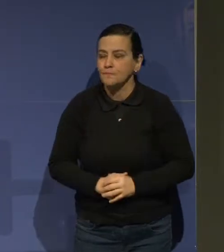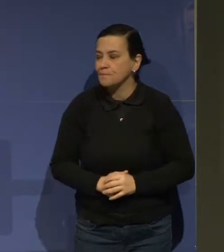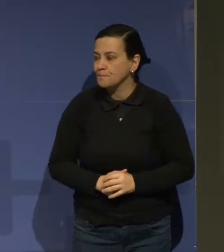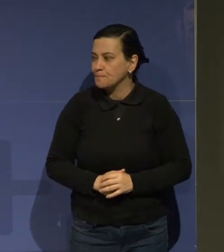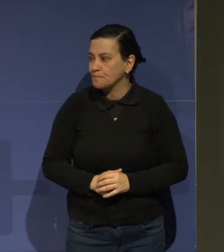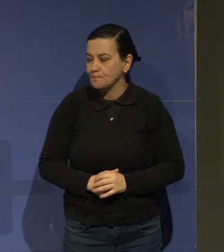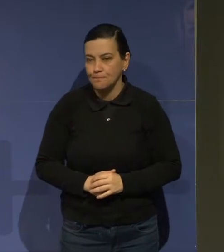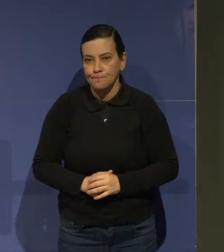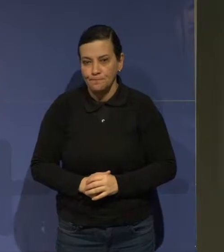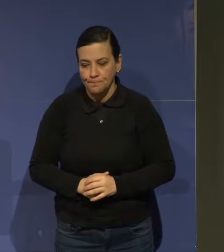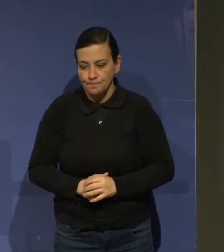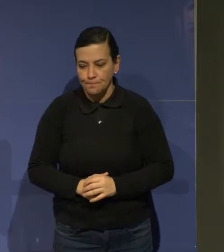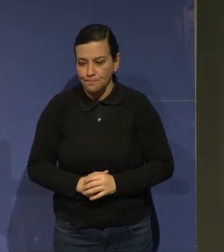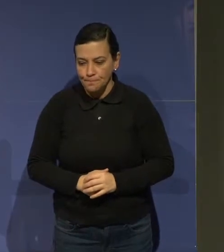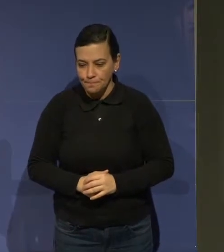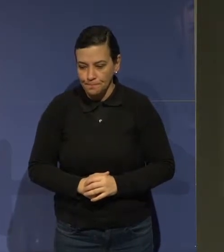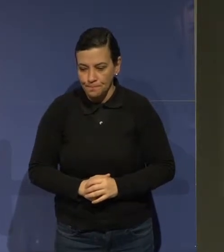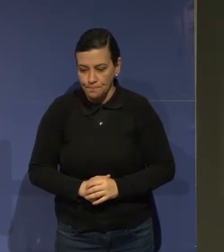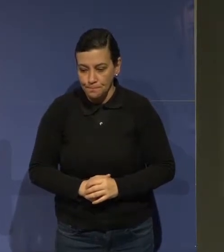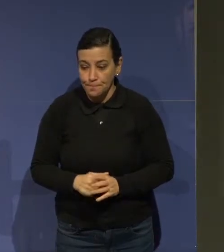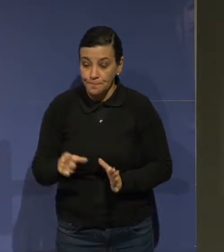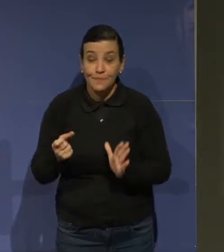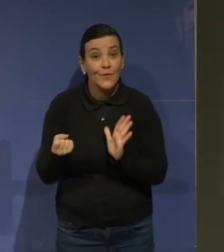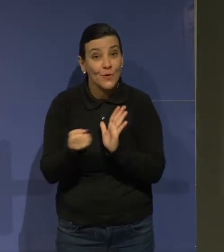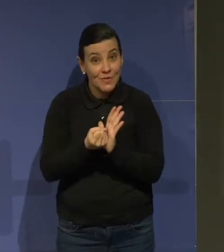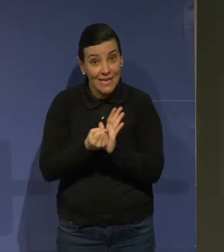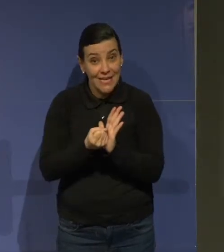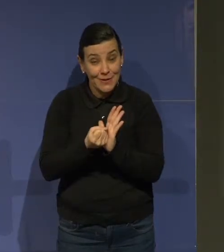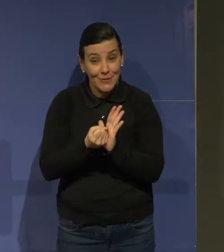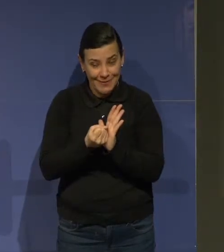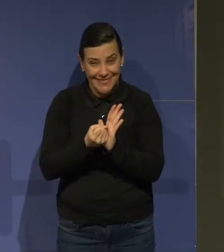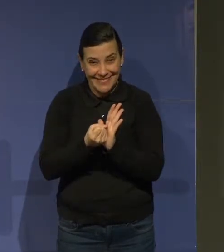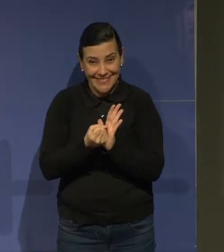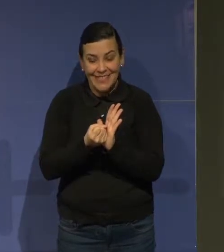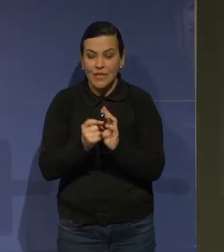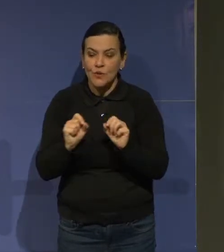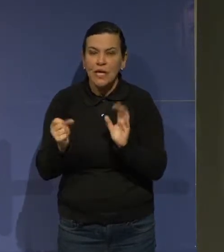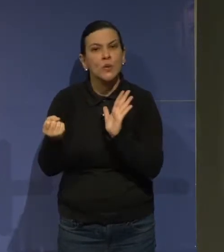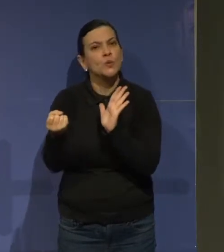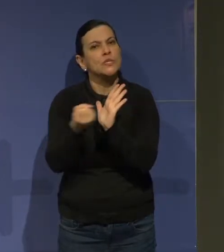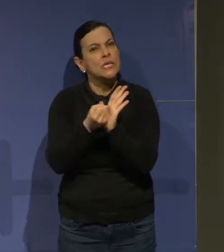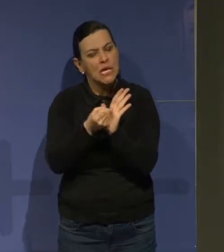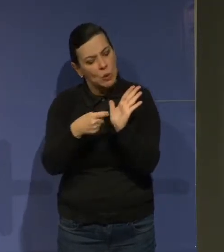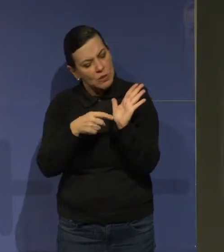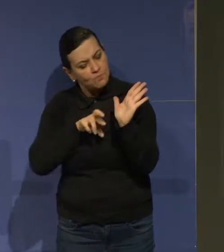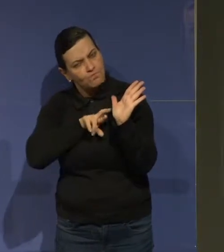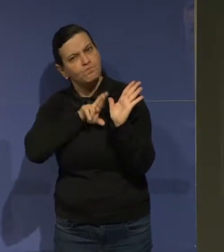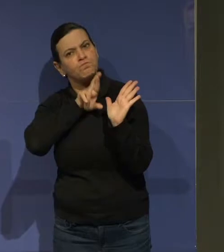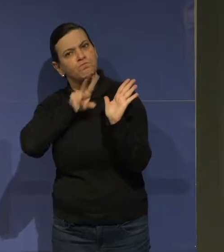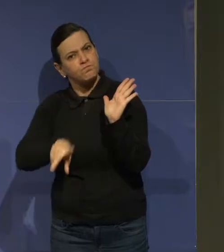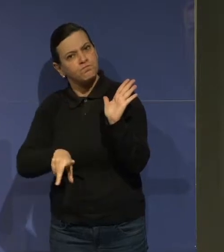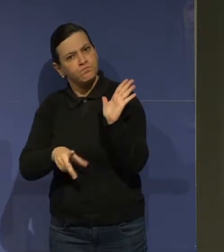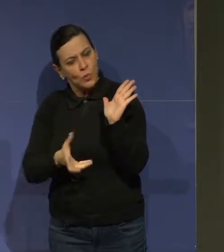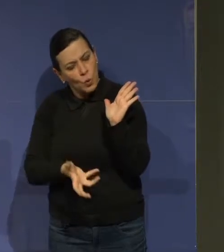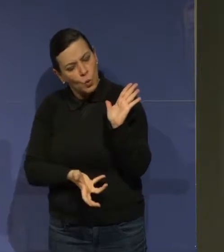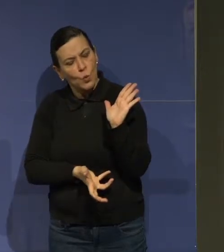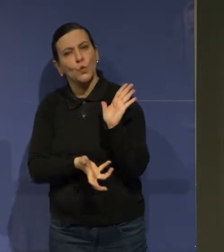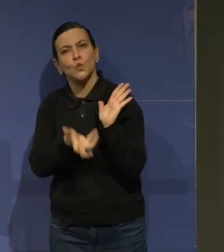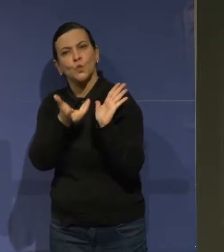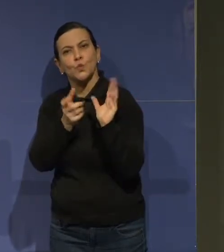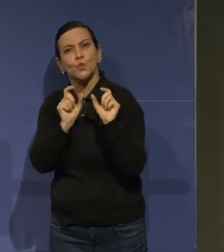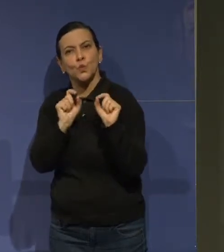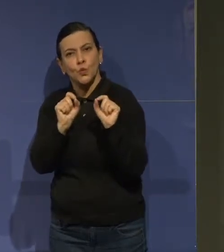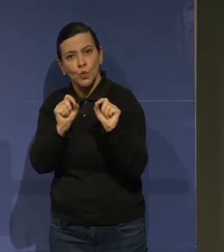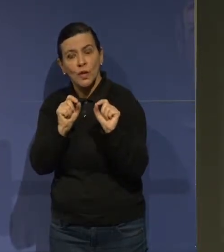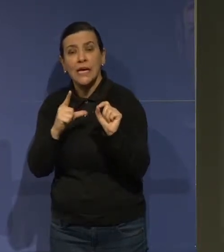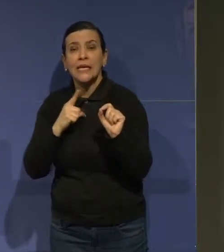Vai, próximo, por favor. Esse é o selo. O grande diferencial desse selo é que ele tem um